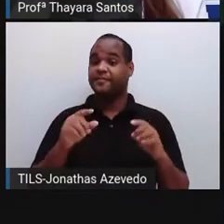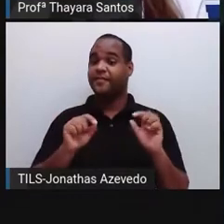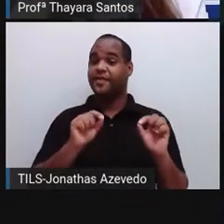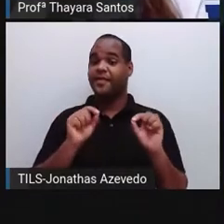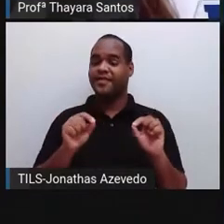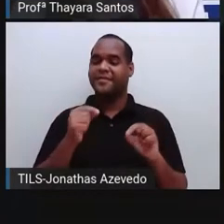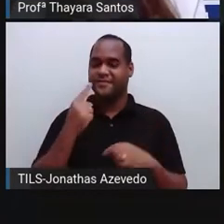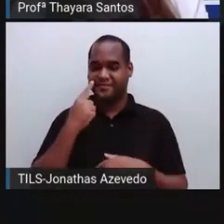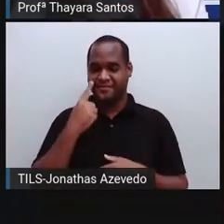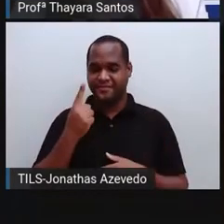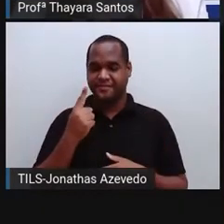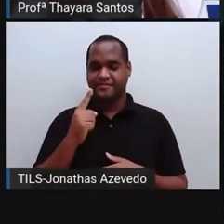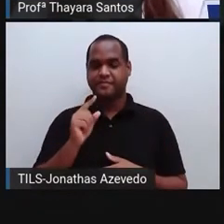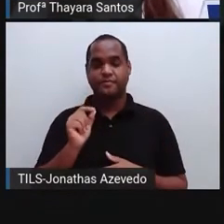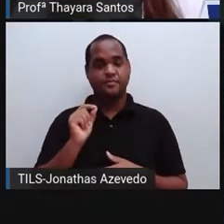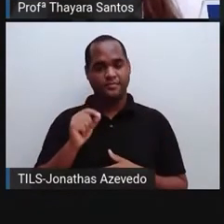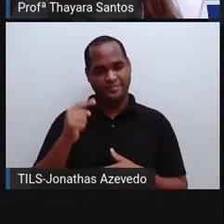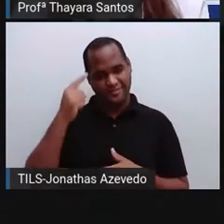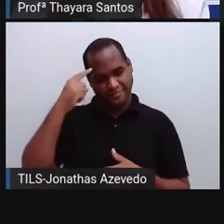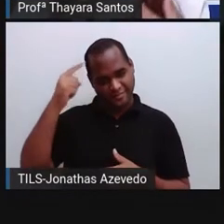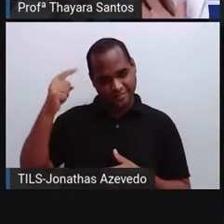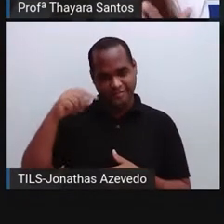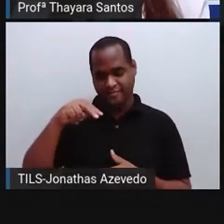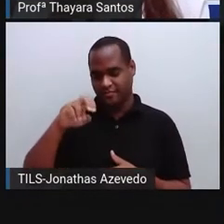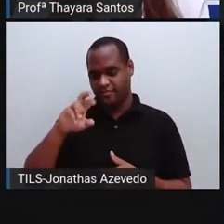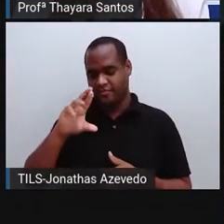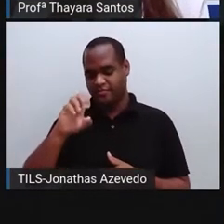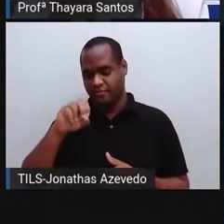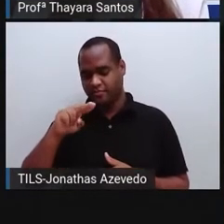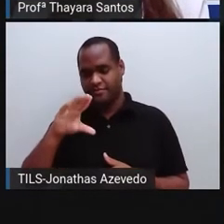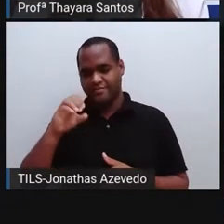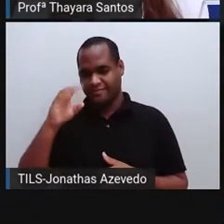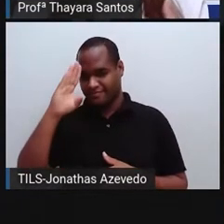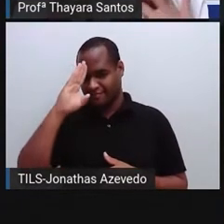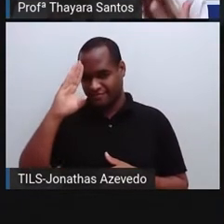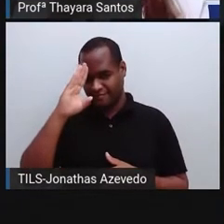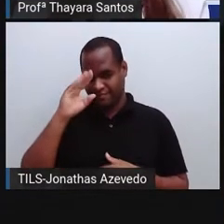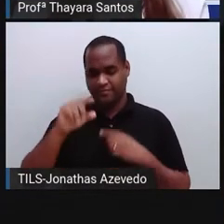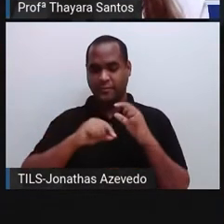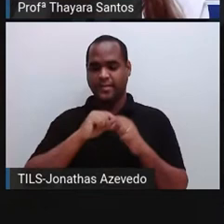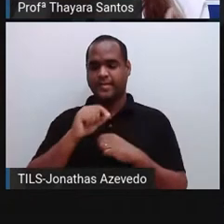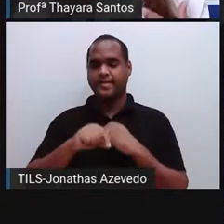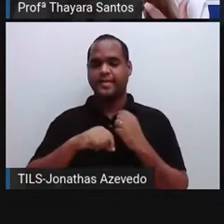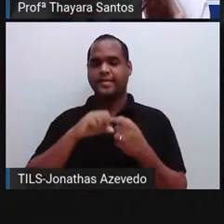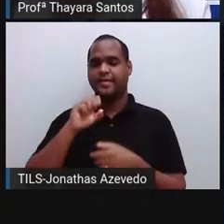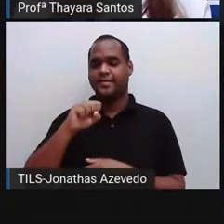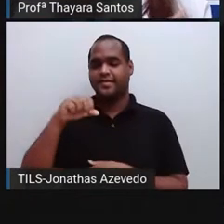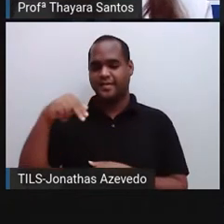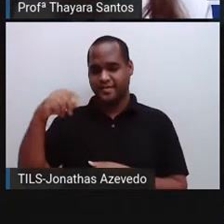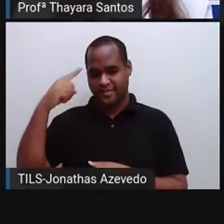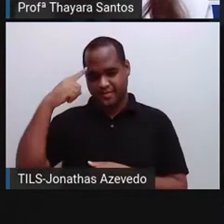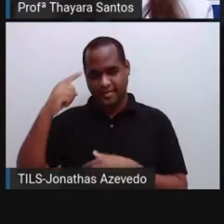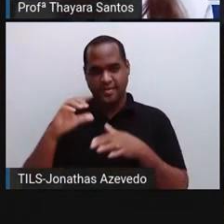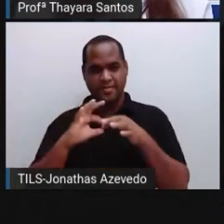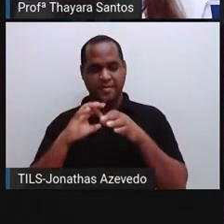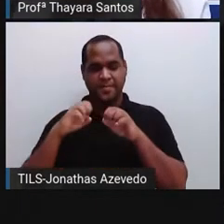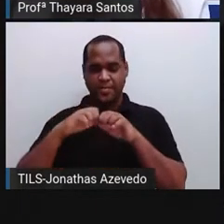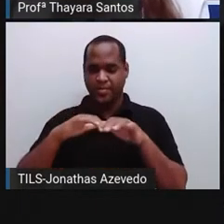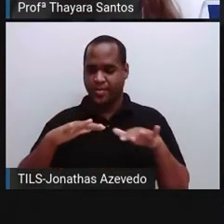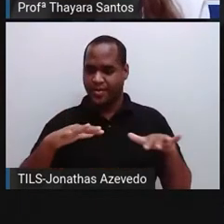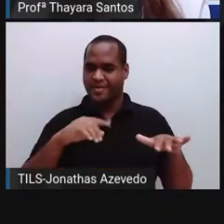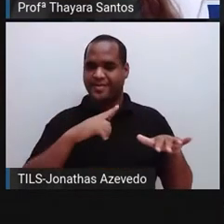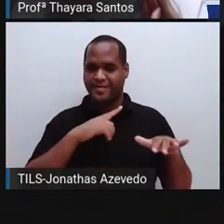o neurônio é a principal célula do sistema nervoso, porque ele que é responsável pela transmissão desse impulso